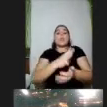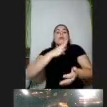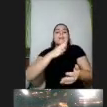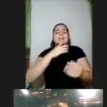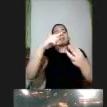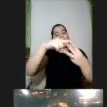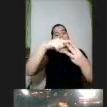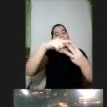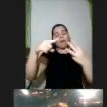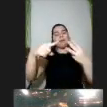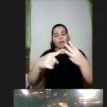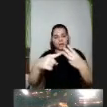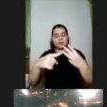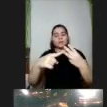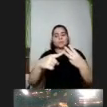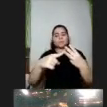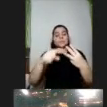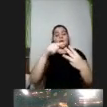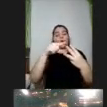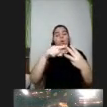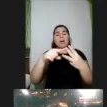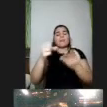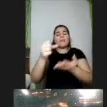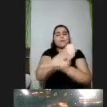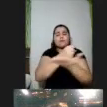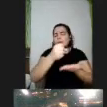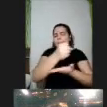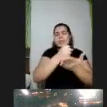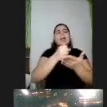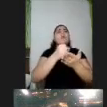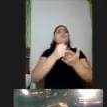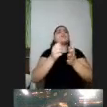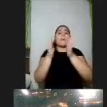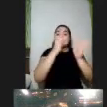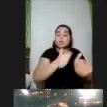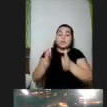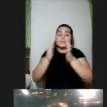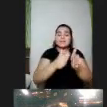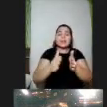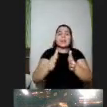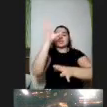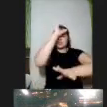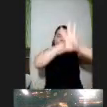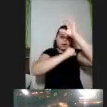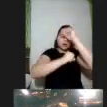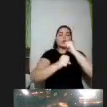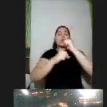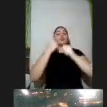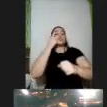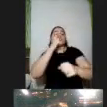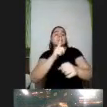dessas três redes como as redes fundamentais de processos de promoção de aprendizado se desenvolveu todos